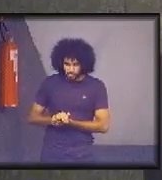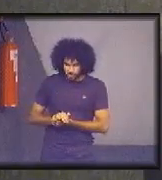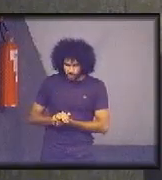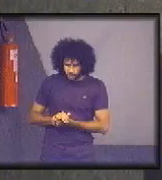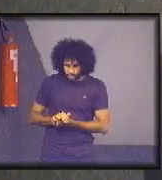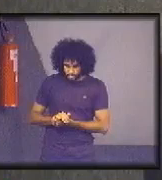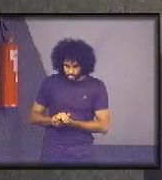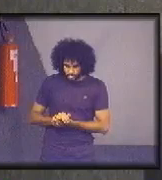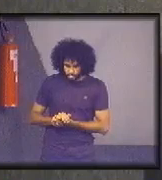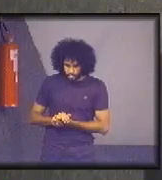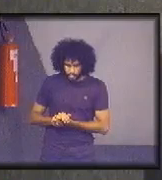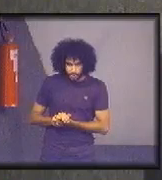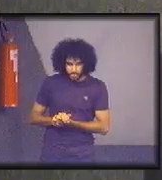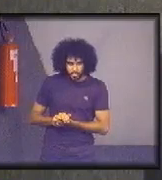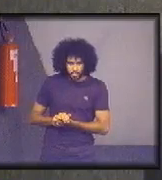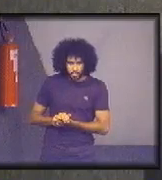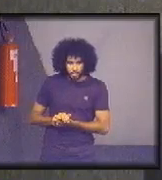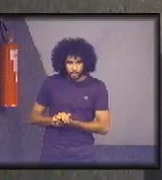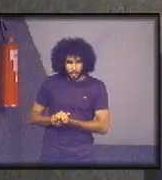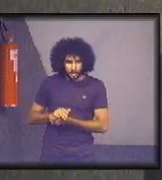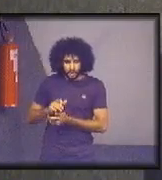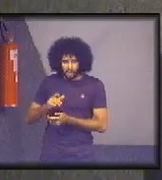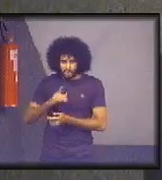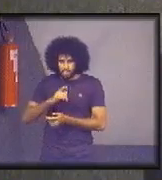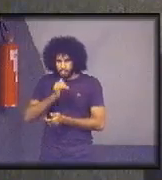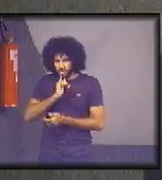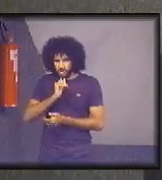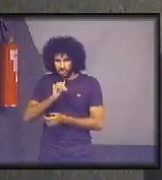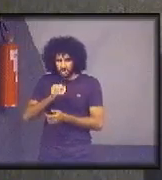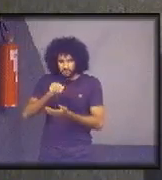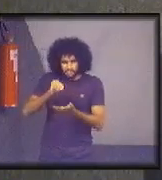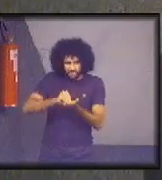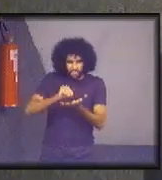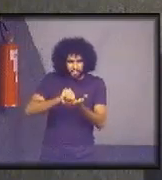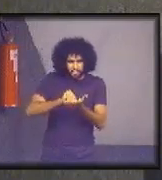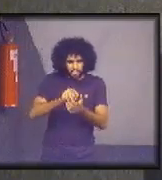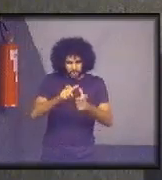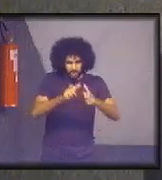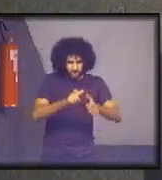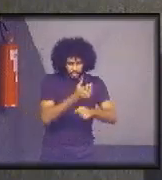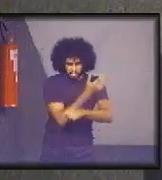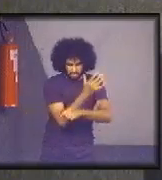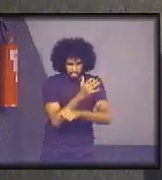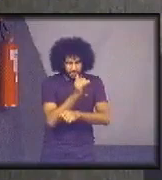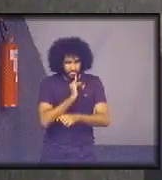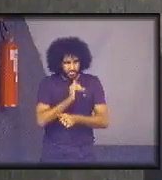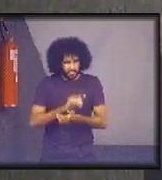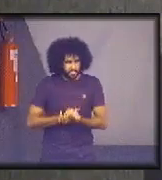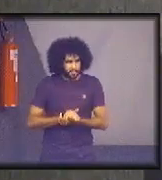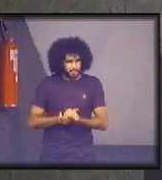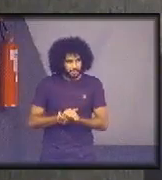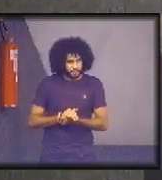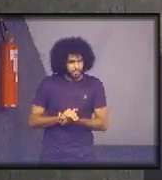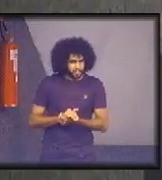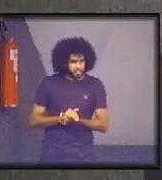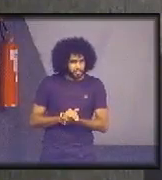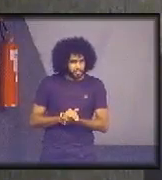que vão ocorrer para o meio ambiente. Ela vai reduzir de 1 a 2 graus o meio ambiente,